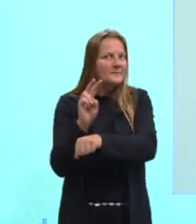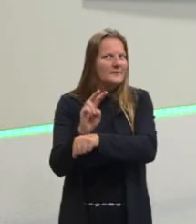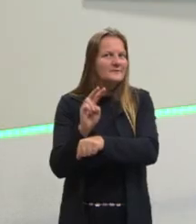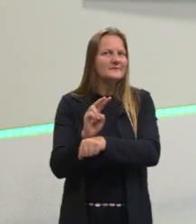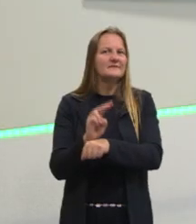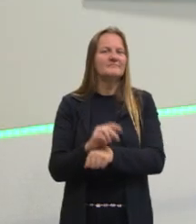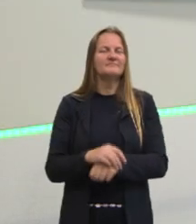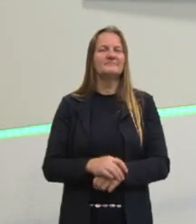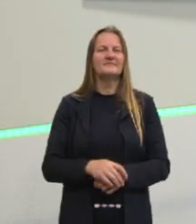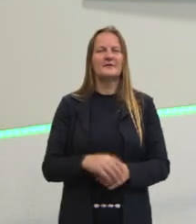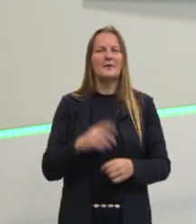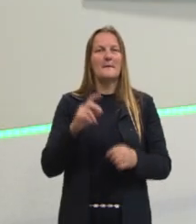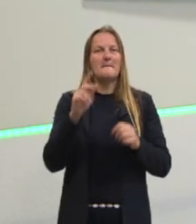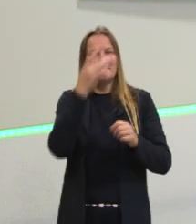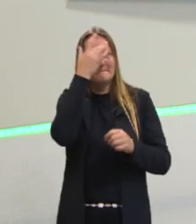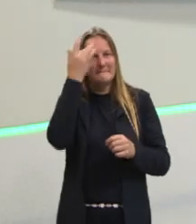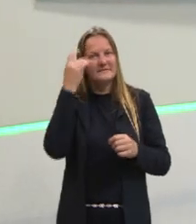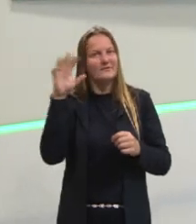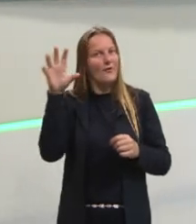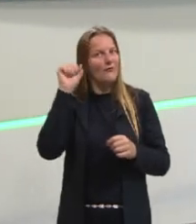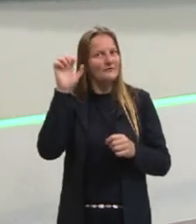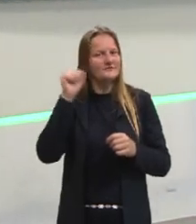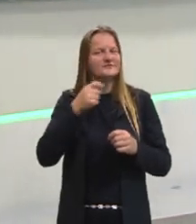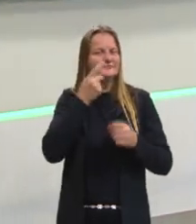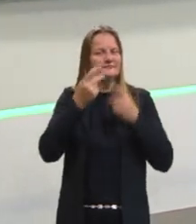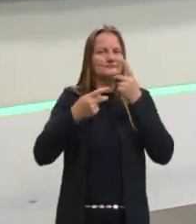LA-RA-RA, né? RA-RA.